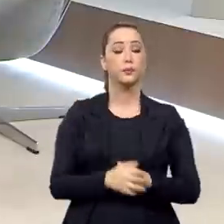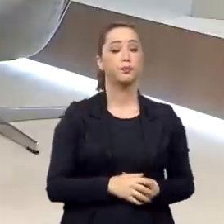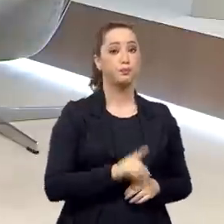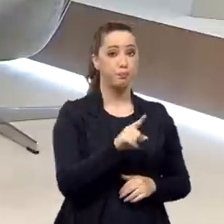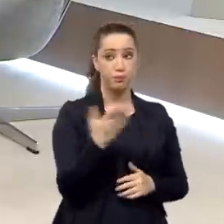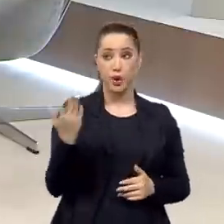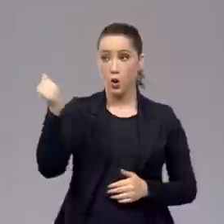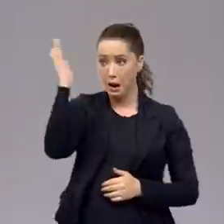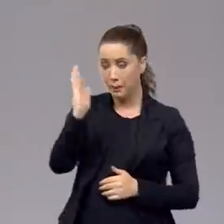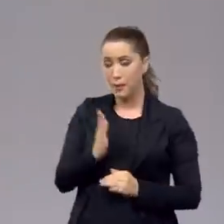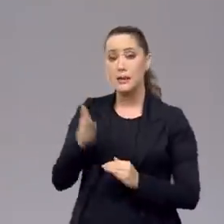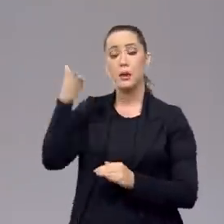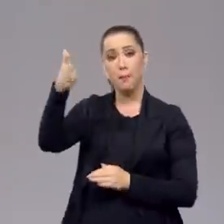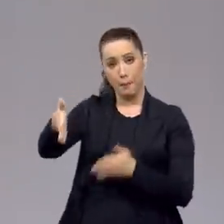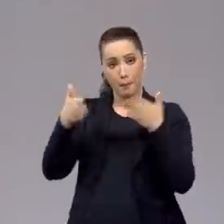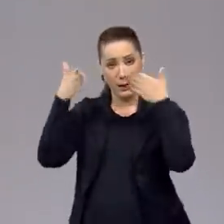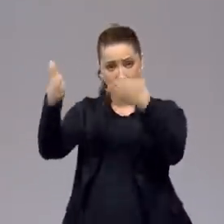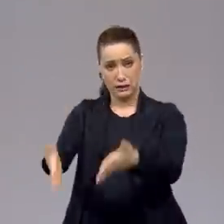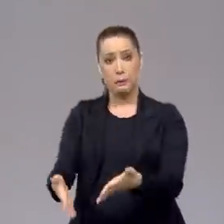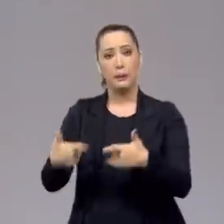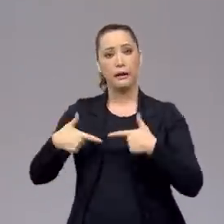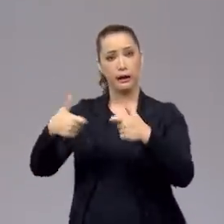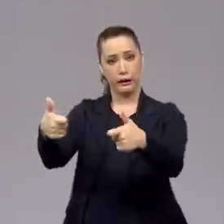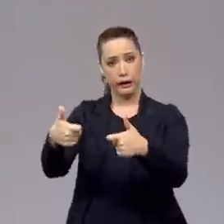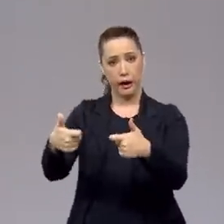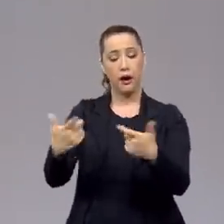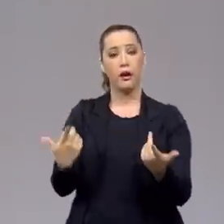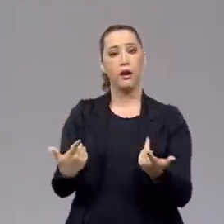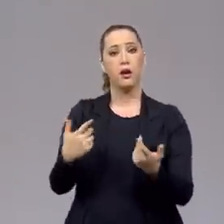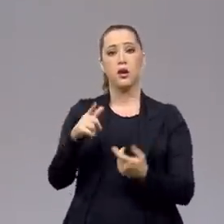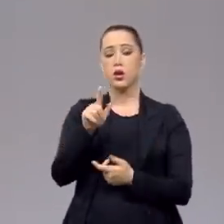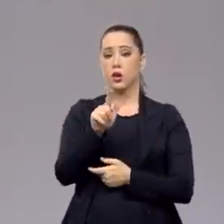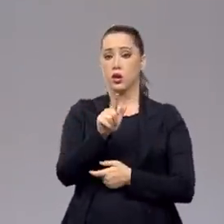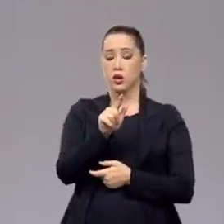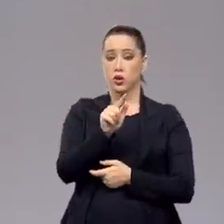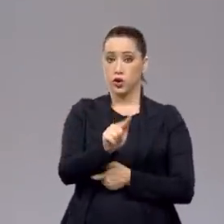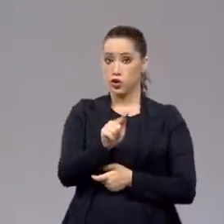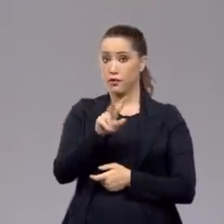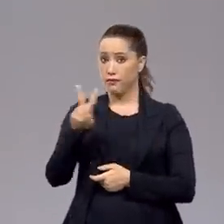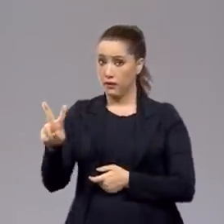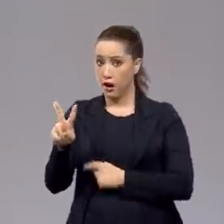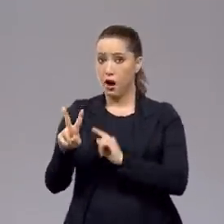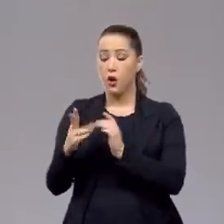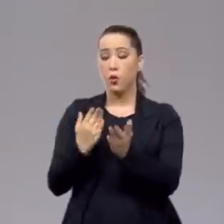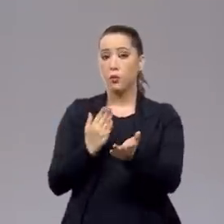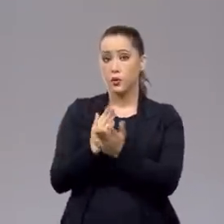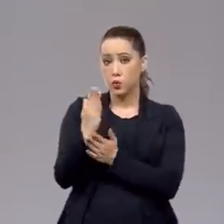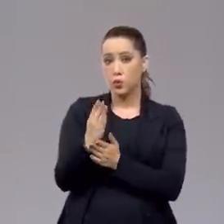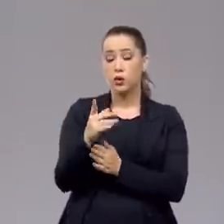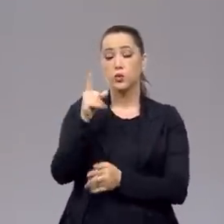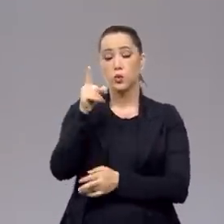entrar nessa guerra, Getúlio Vargas chegou a negociar com o presidente norte-americano à época, Franklin Roosevelt,